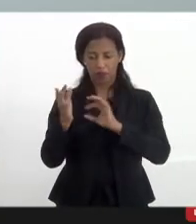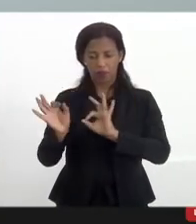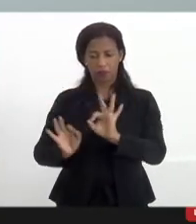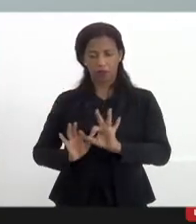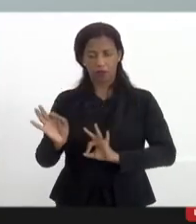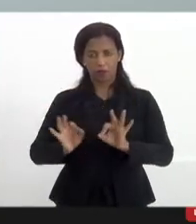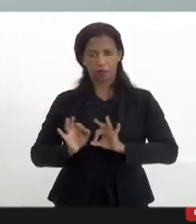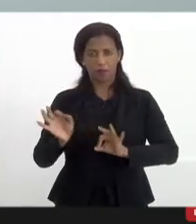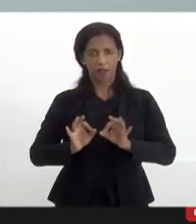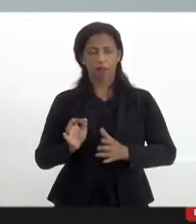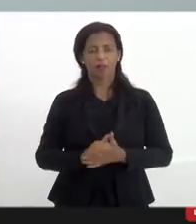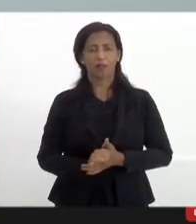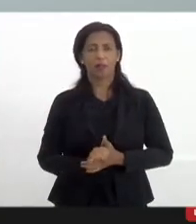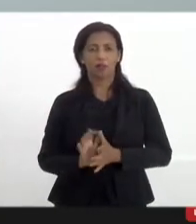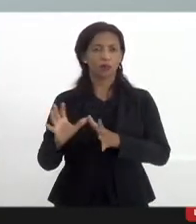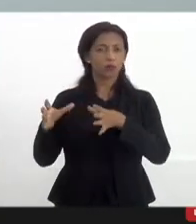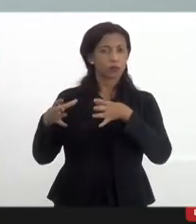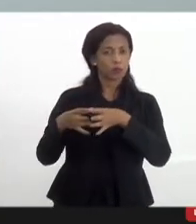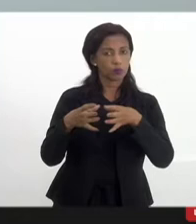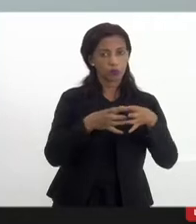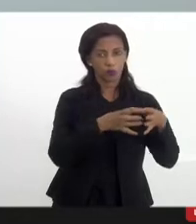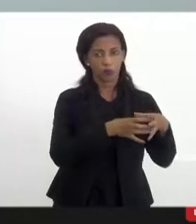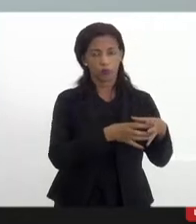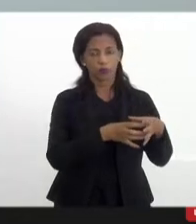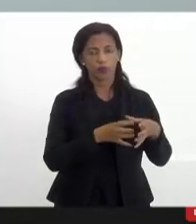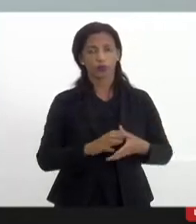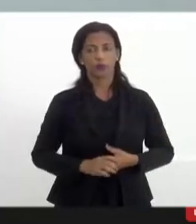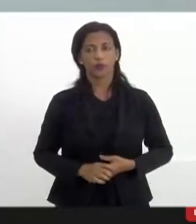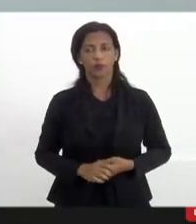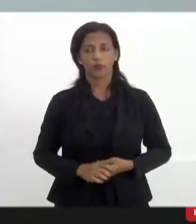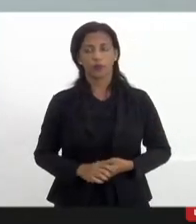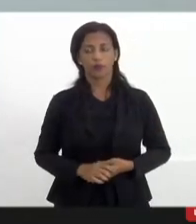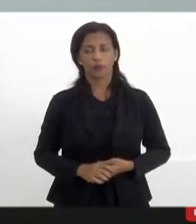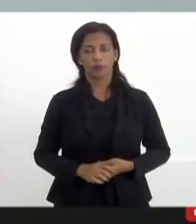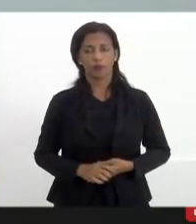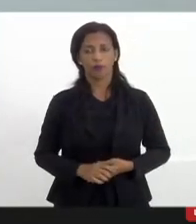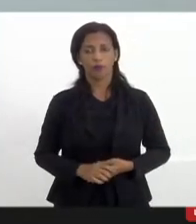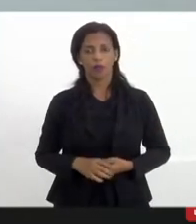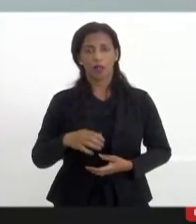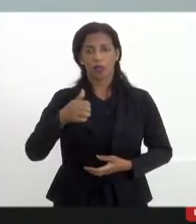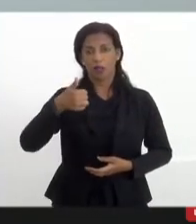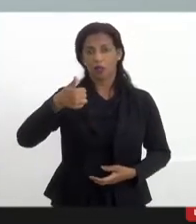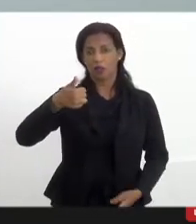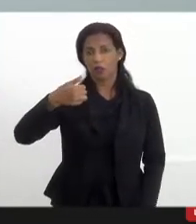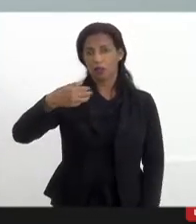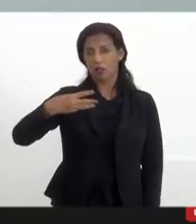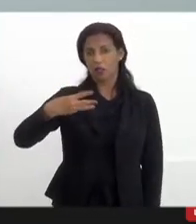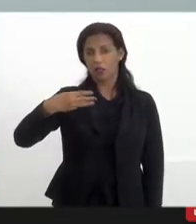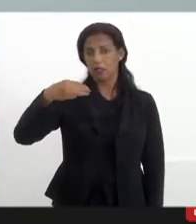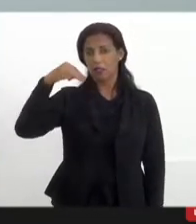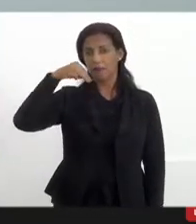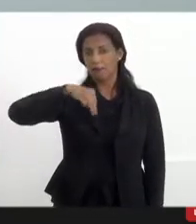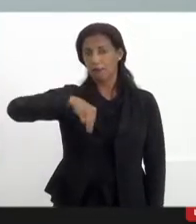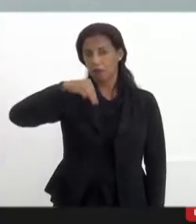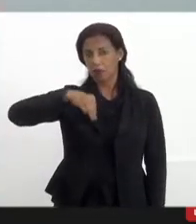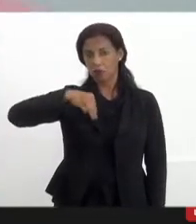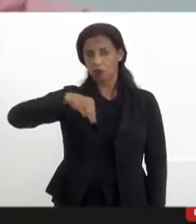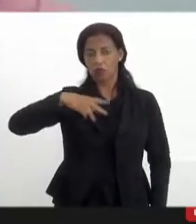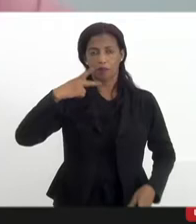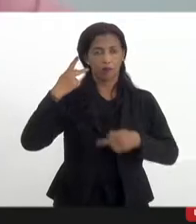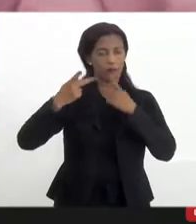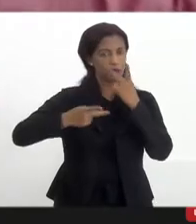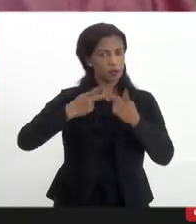audiência feita pelas entidades, nós vamos dar aqui três minutos para as manifestações